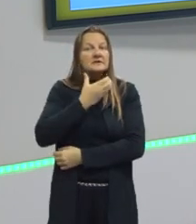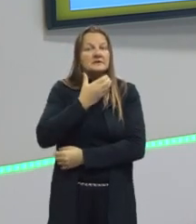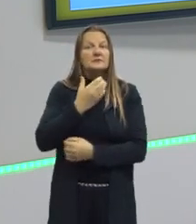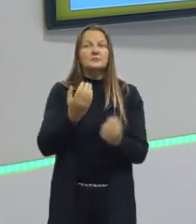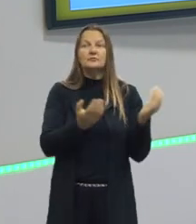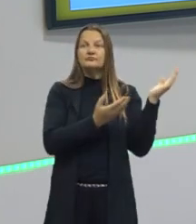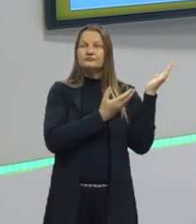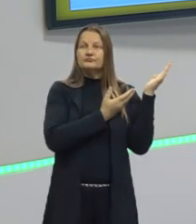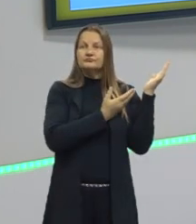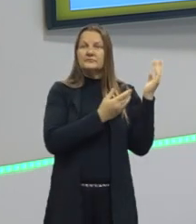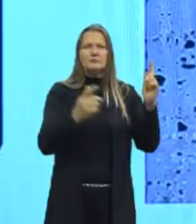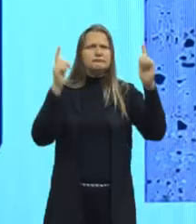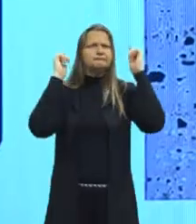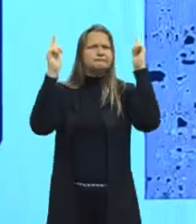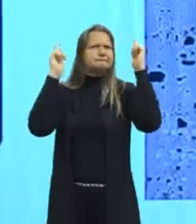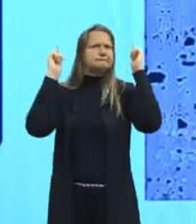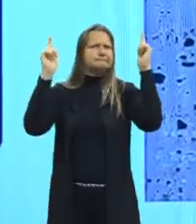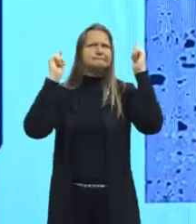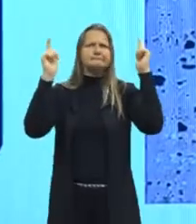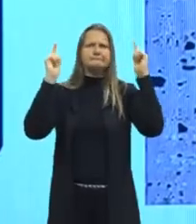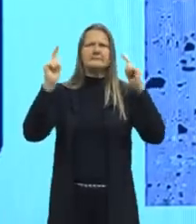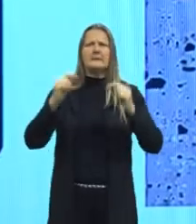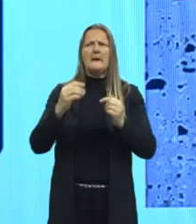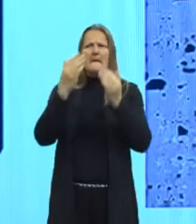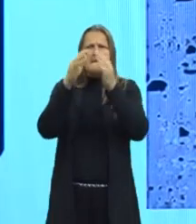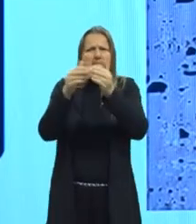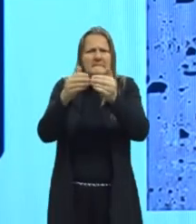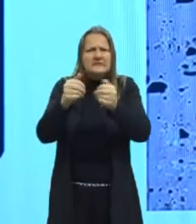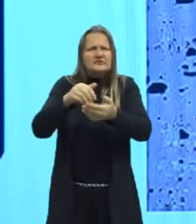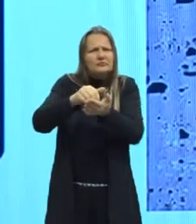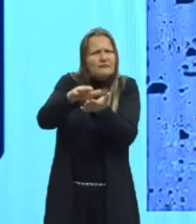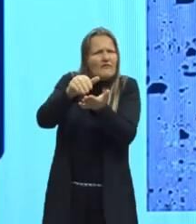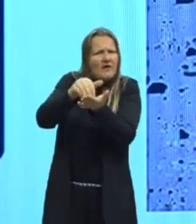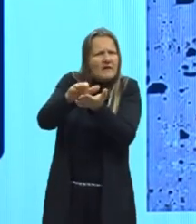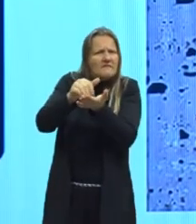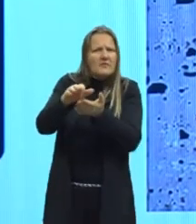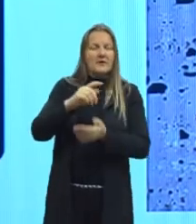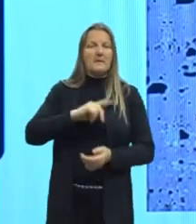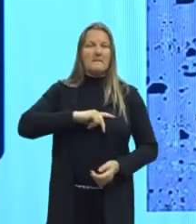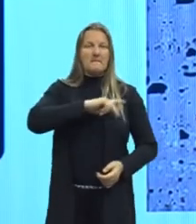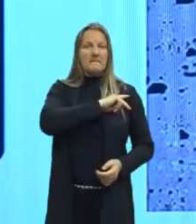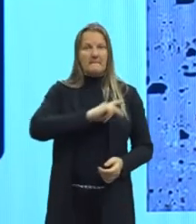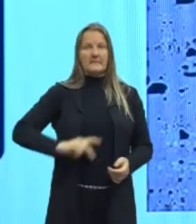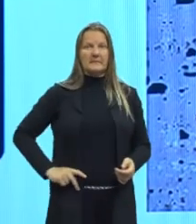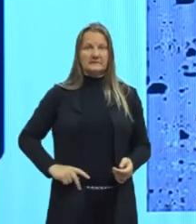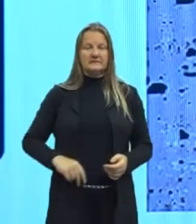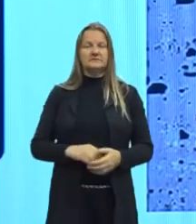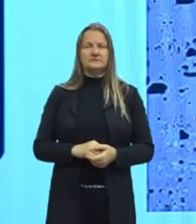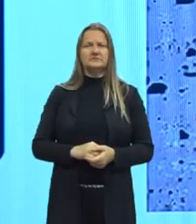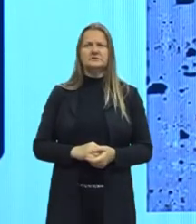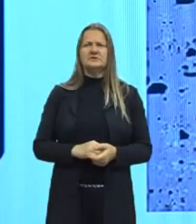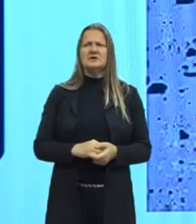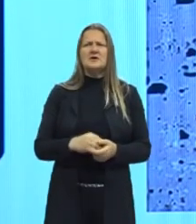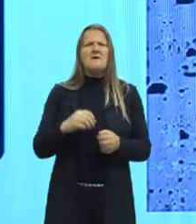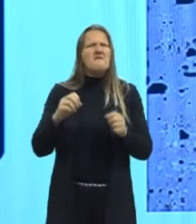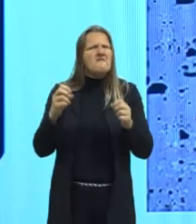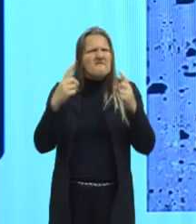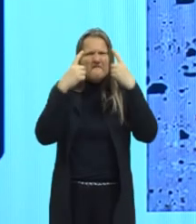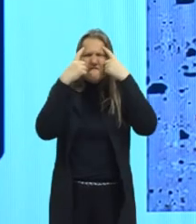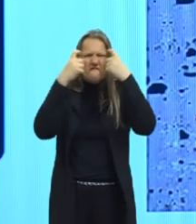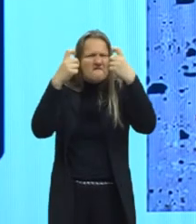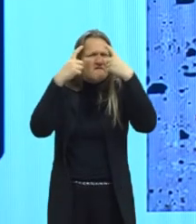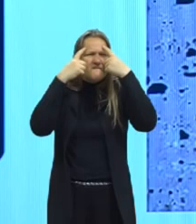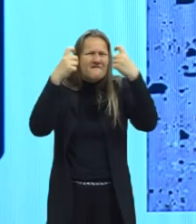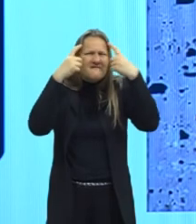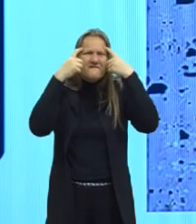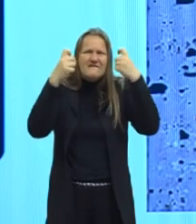manifestantes pedindo a saída do presidente na época, que era o De La Rua, Fernando de La Rua, né, muito violenta, né, bem,